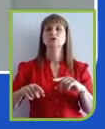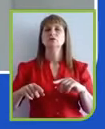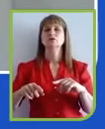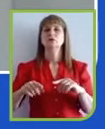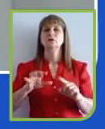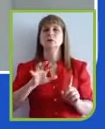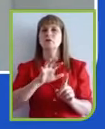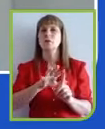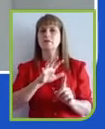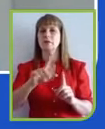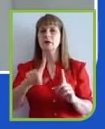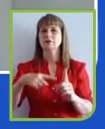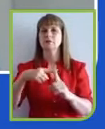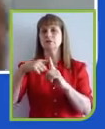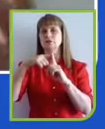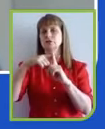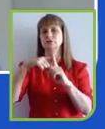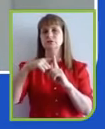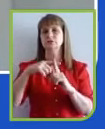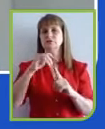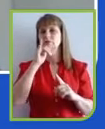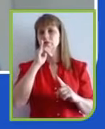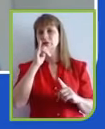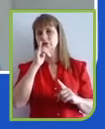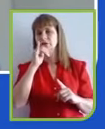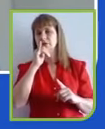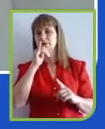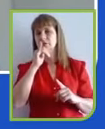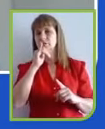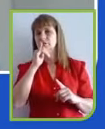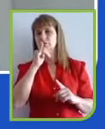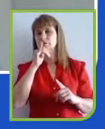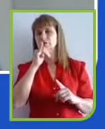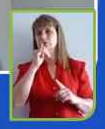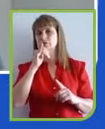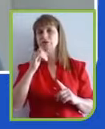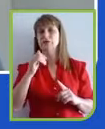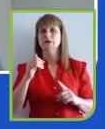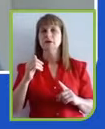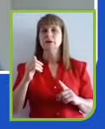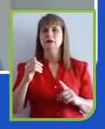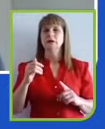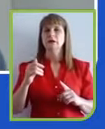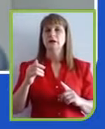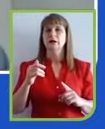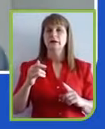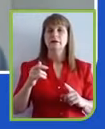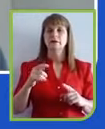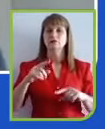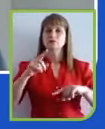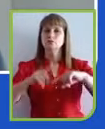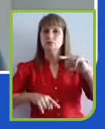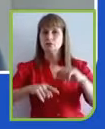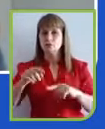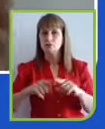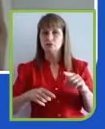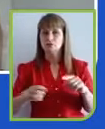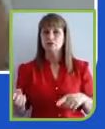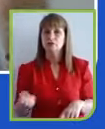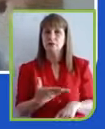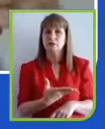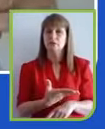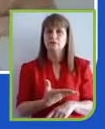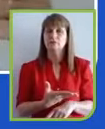de polímeros ou produtos químicos de origem renovável, ela tem esse olhar de positivo, ela tira da